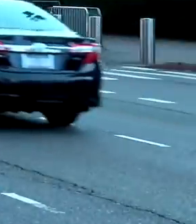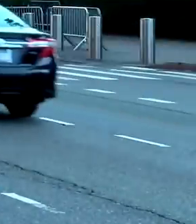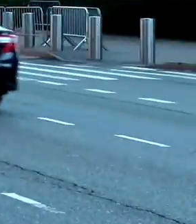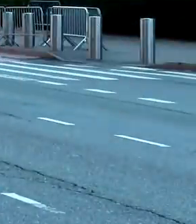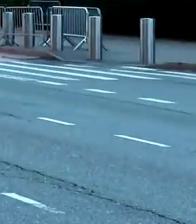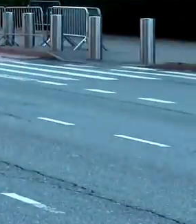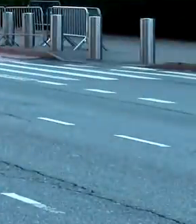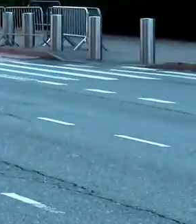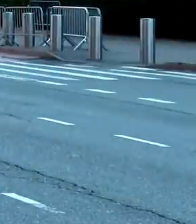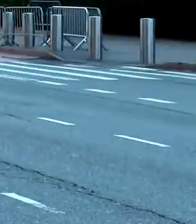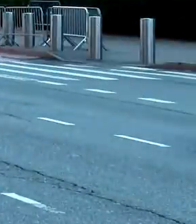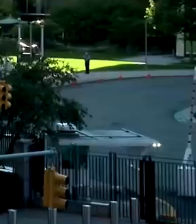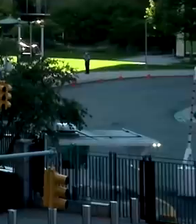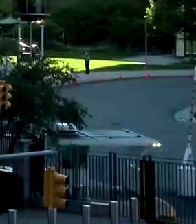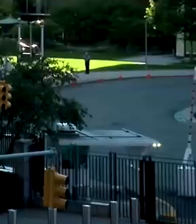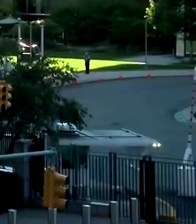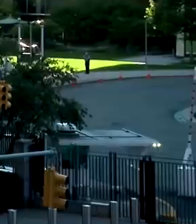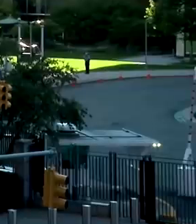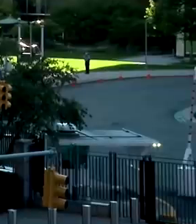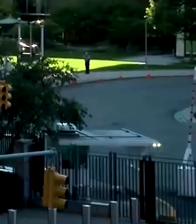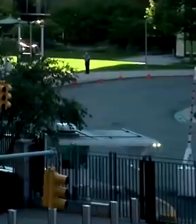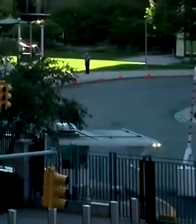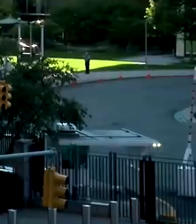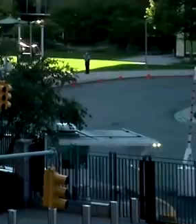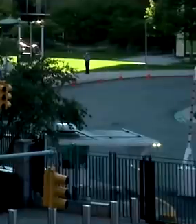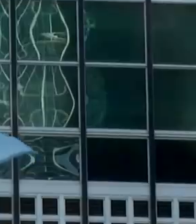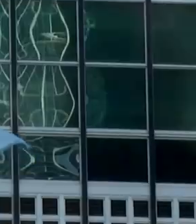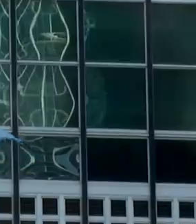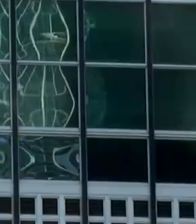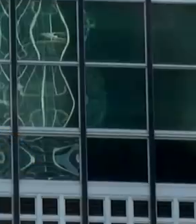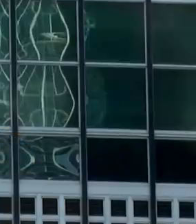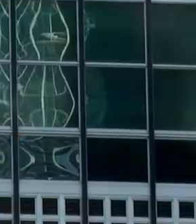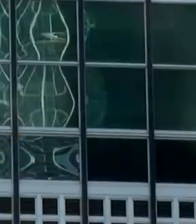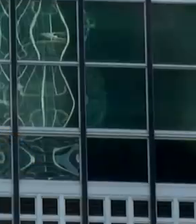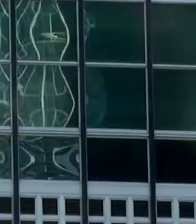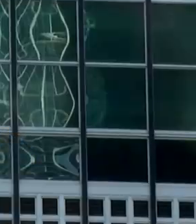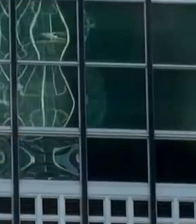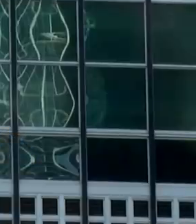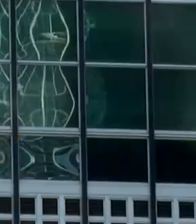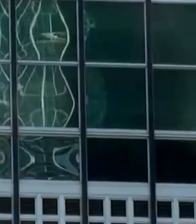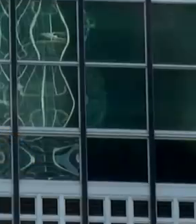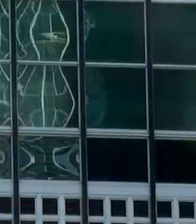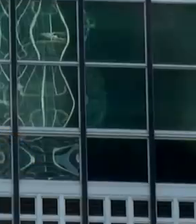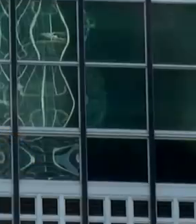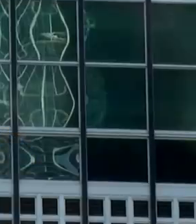E, assim, ao fim do processo, ao longo de quatro dias, gente tem o preenchimento de vagas.